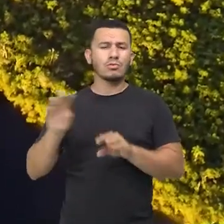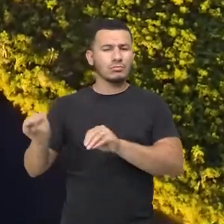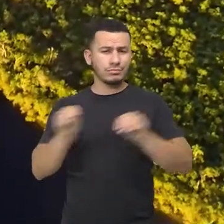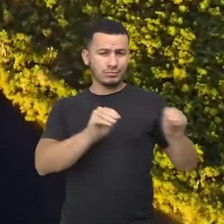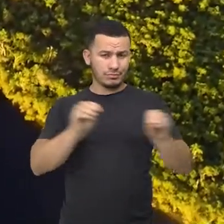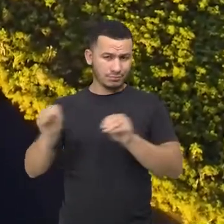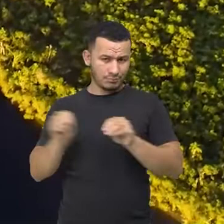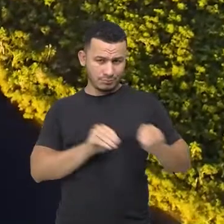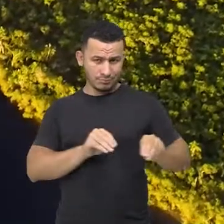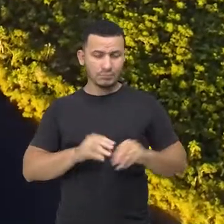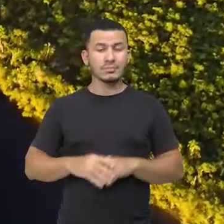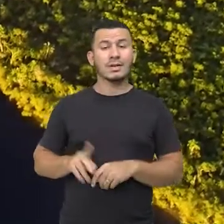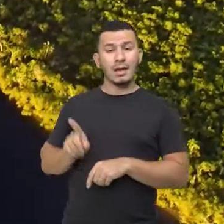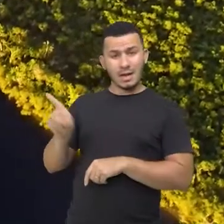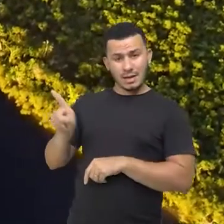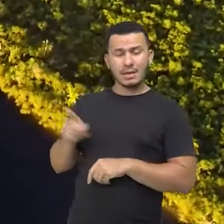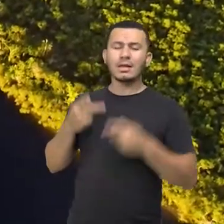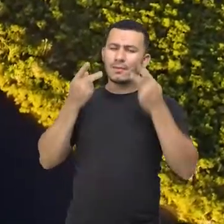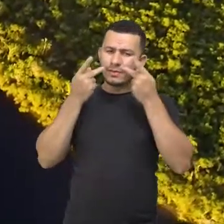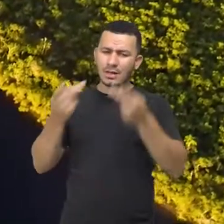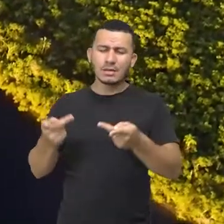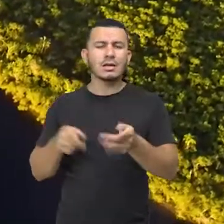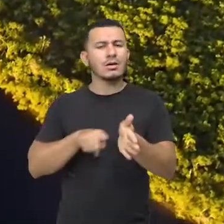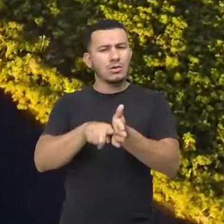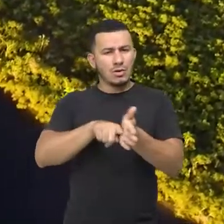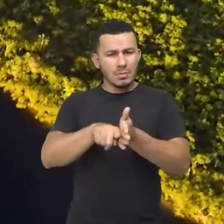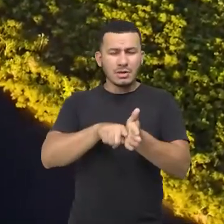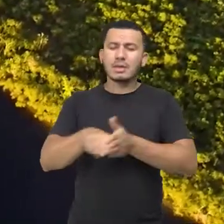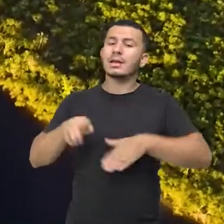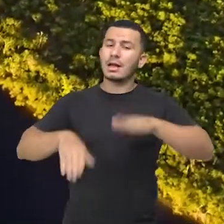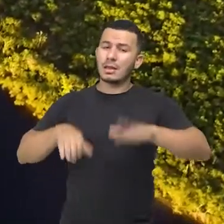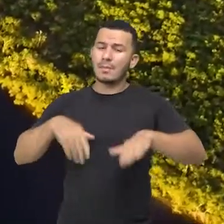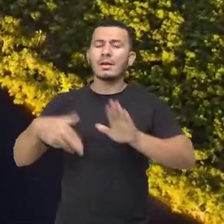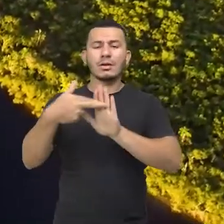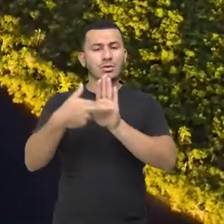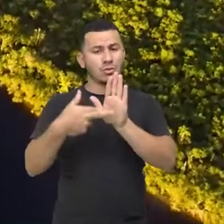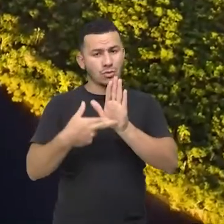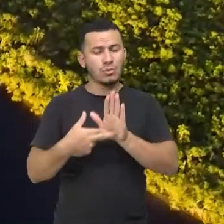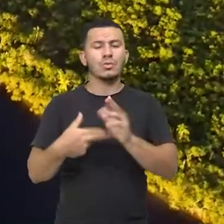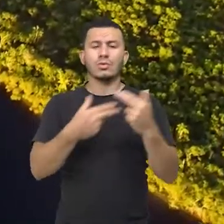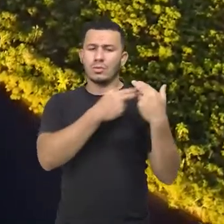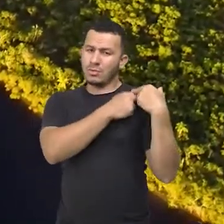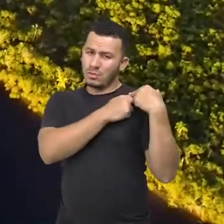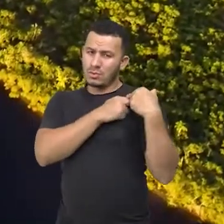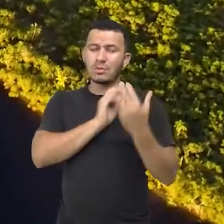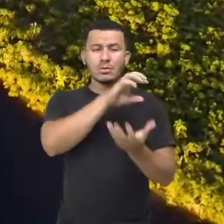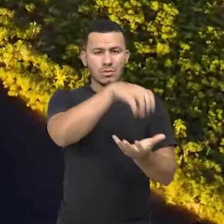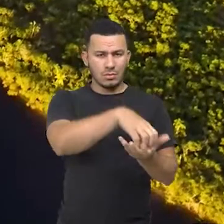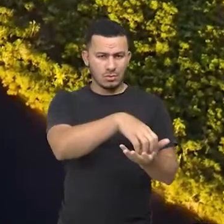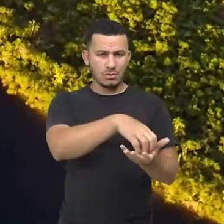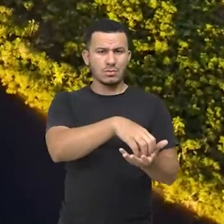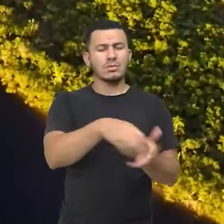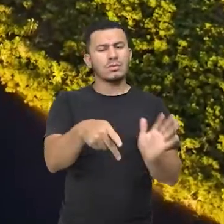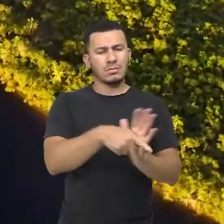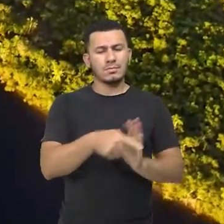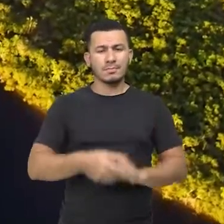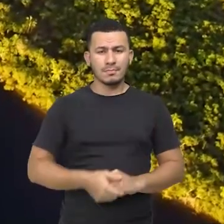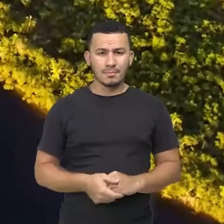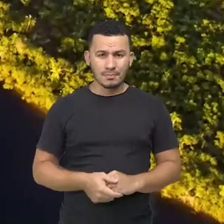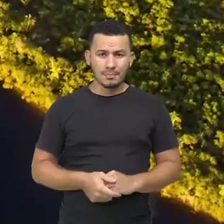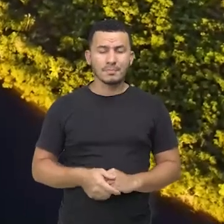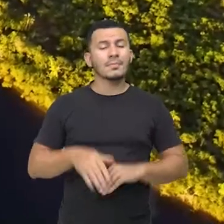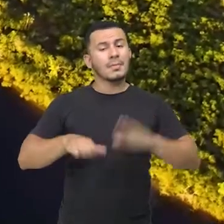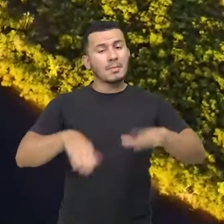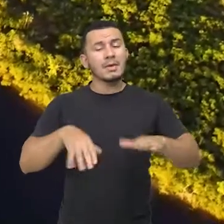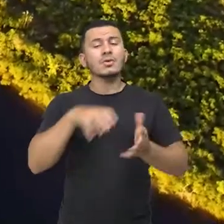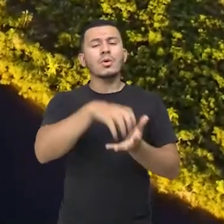A visitação pública e a pesquisa científica estão sujeitas às normas e restrições estabelecidas no plano de manejo da unidade, pelo